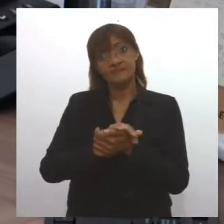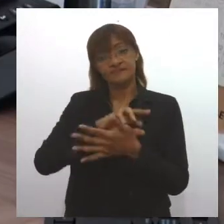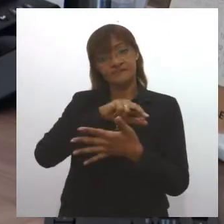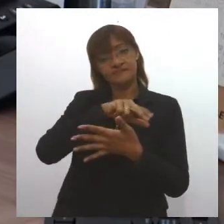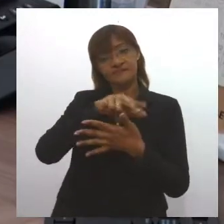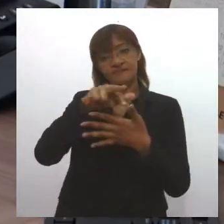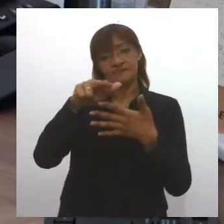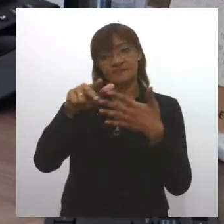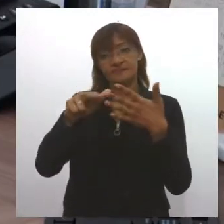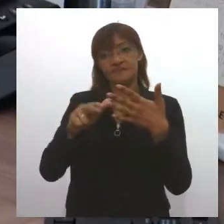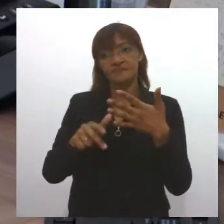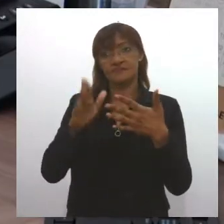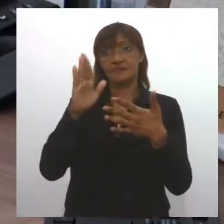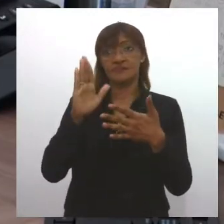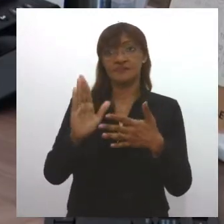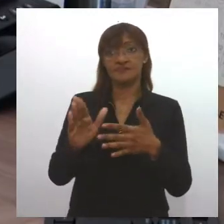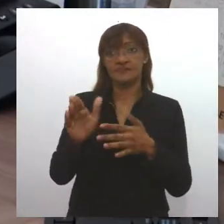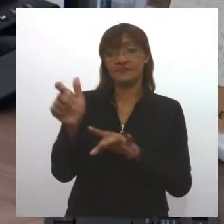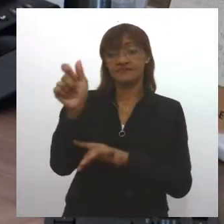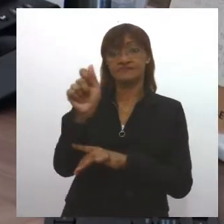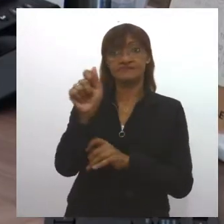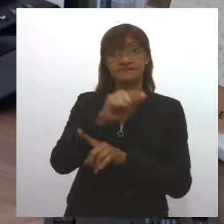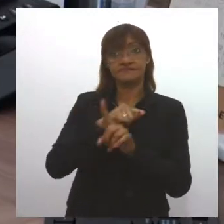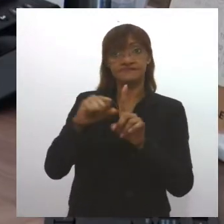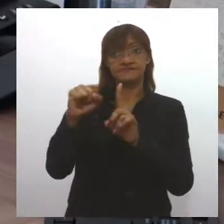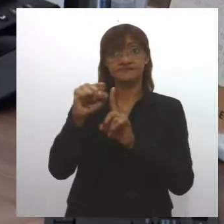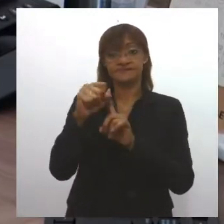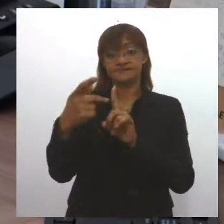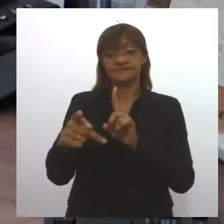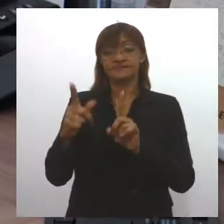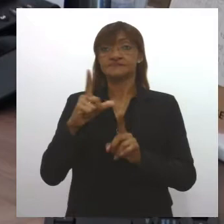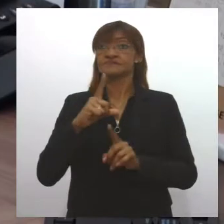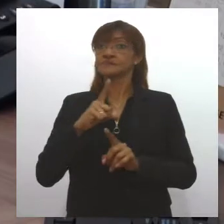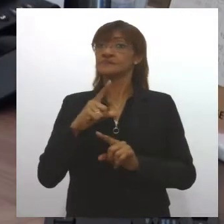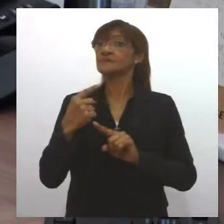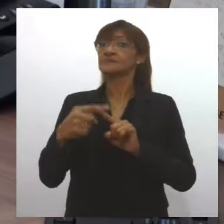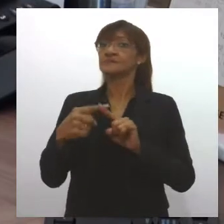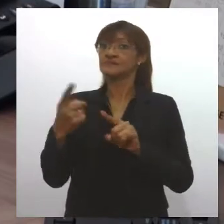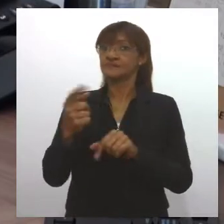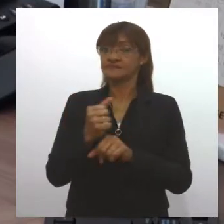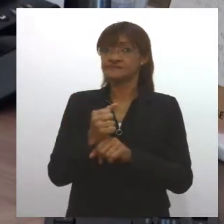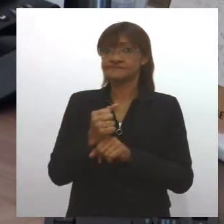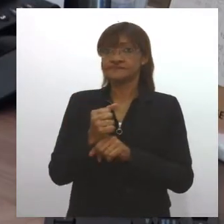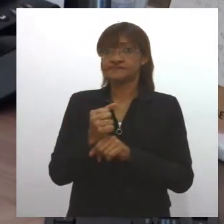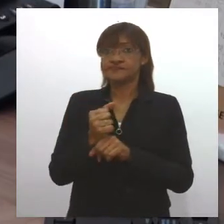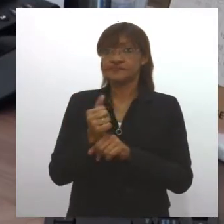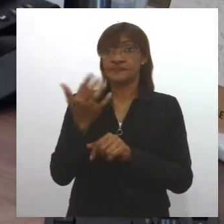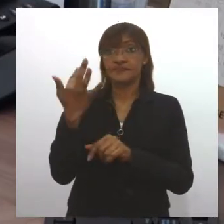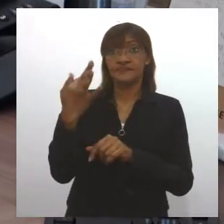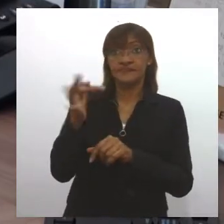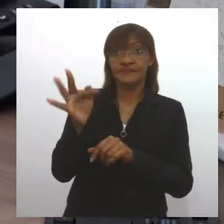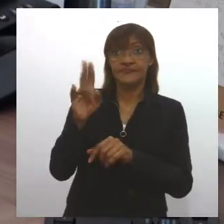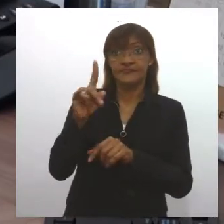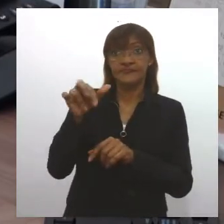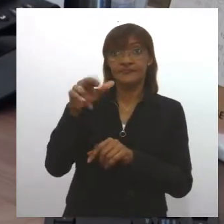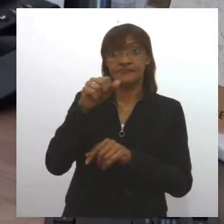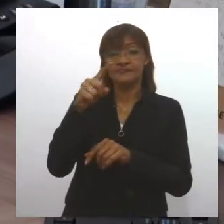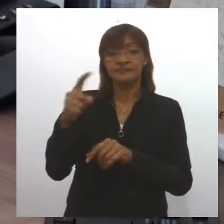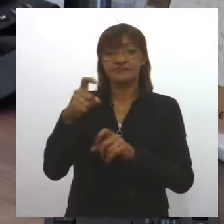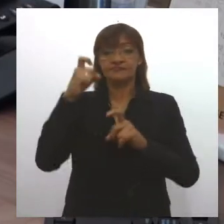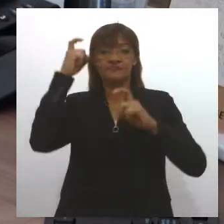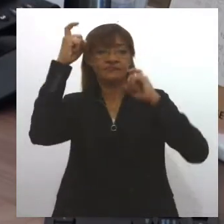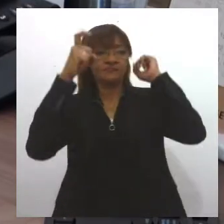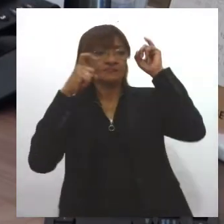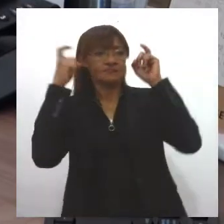atores da sociedade que nós temos, porque a Federação se preocupou em divulgar esse